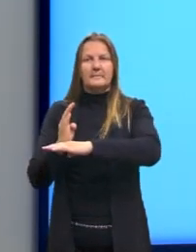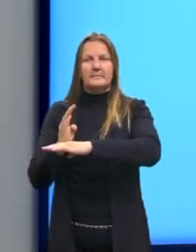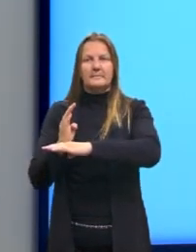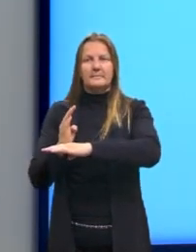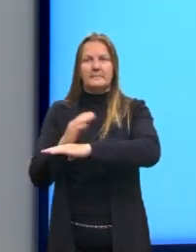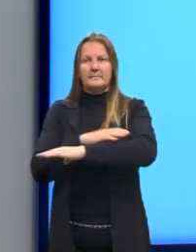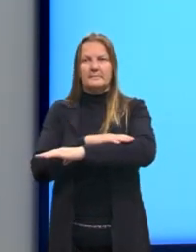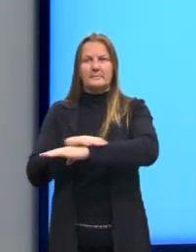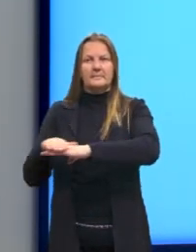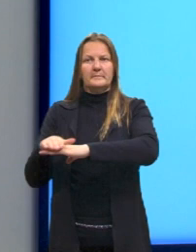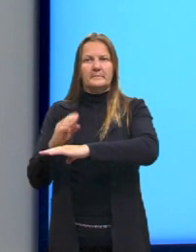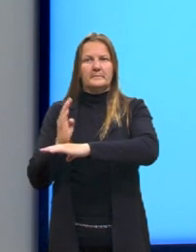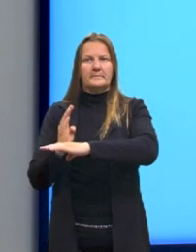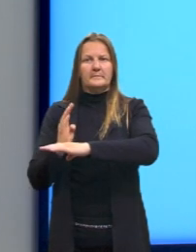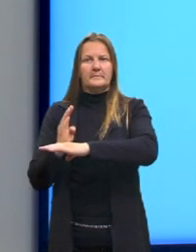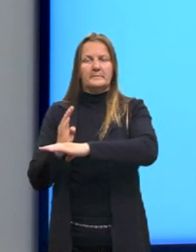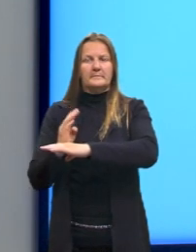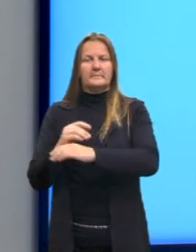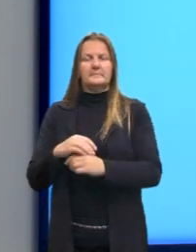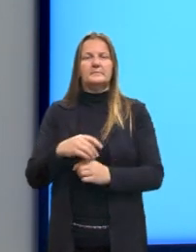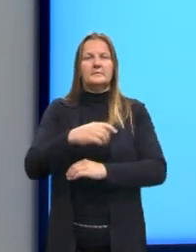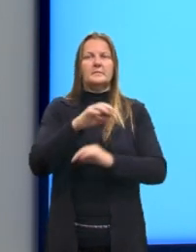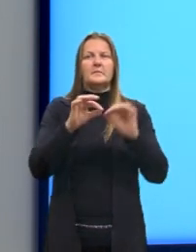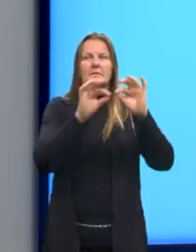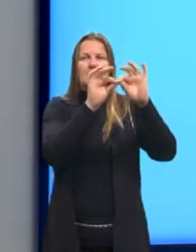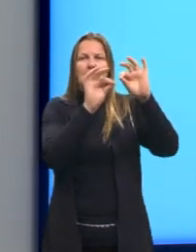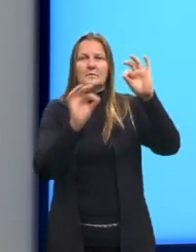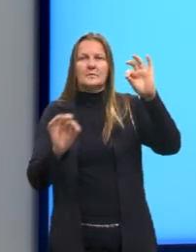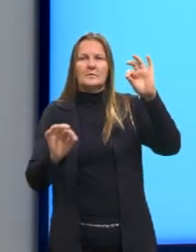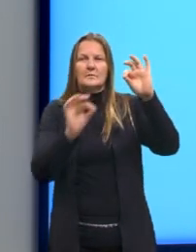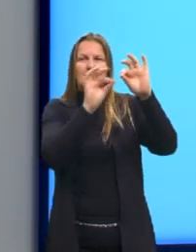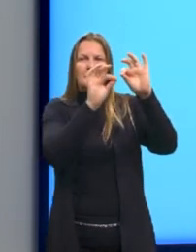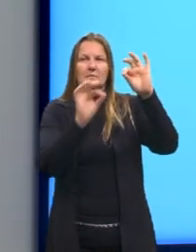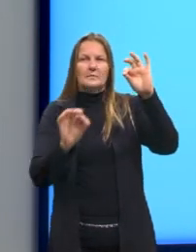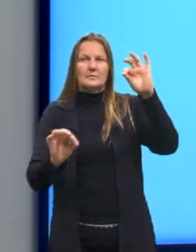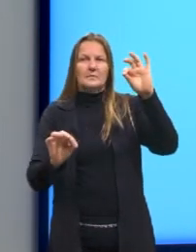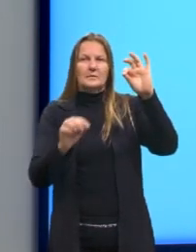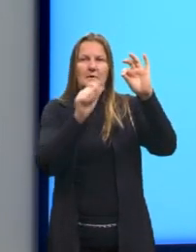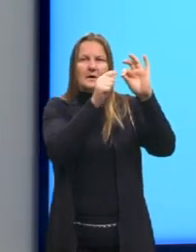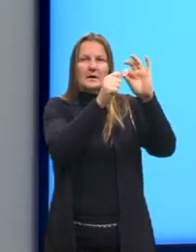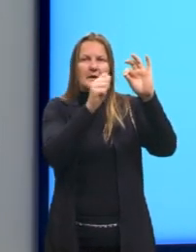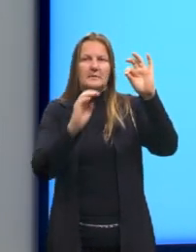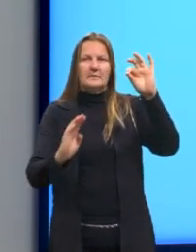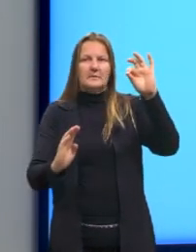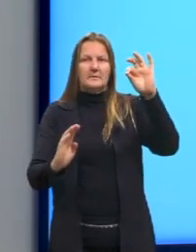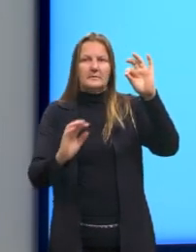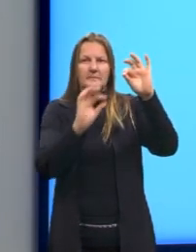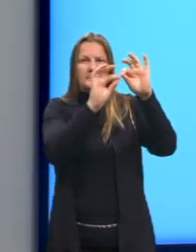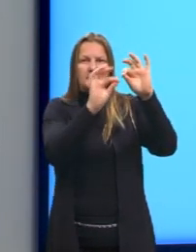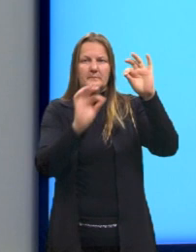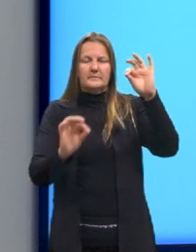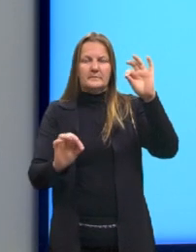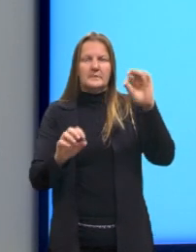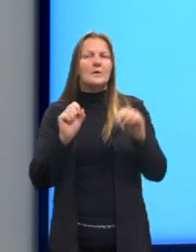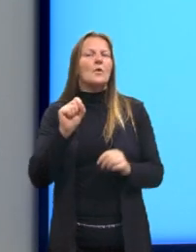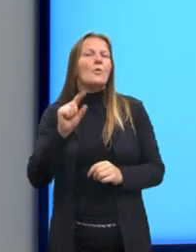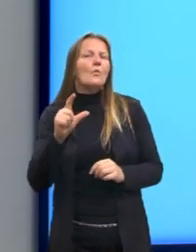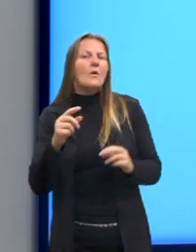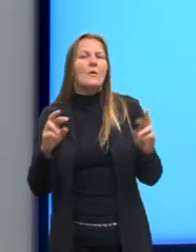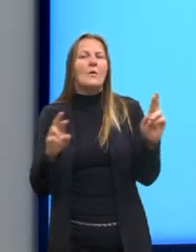eixo horizontal. E uma reta, né, que passa por esses dois pontos. Qual é a relação